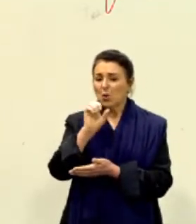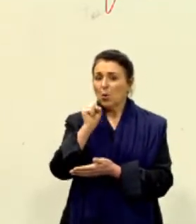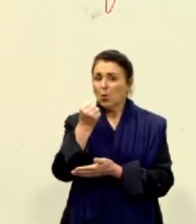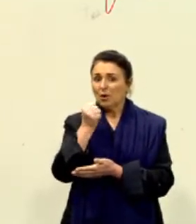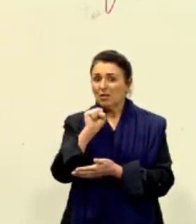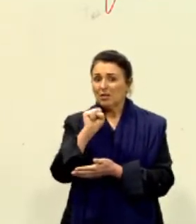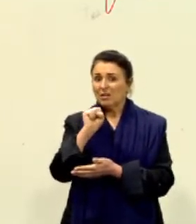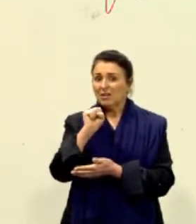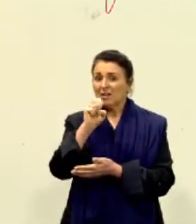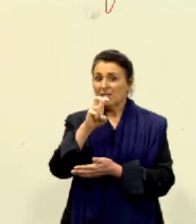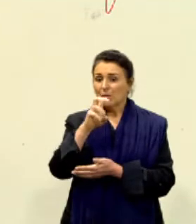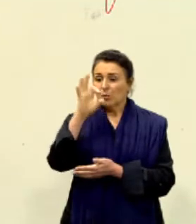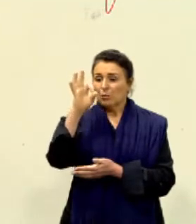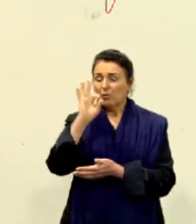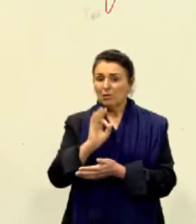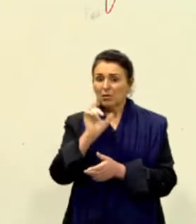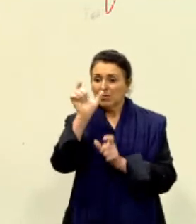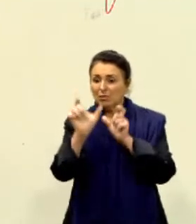das pessoas.